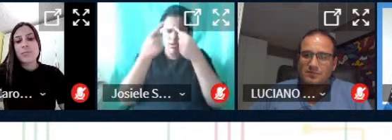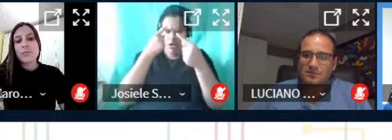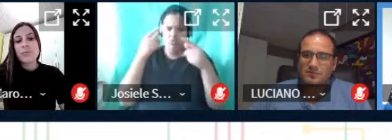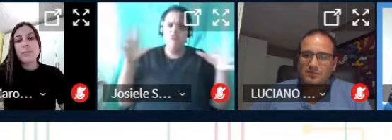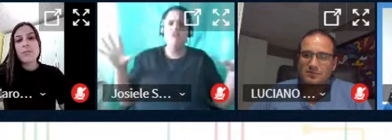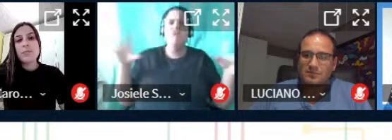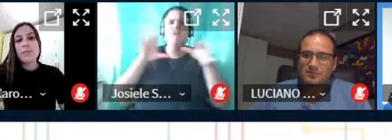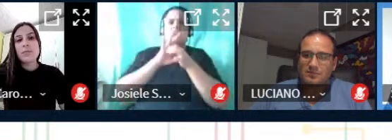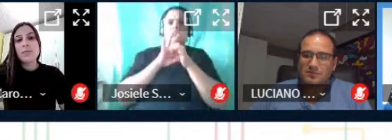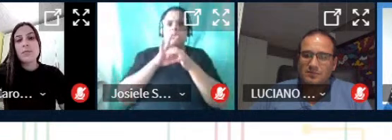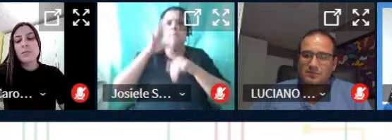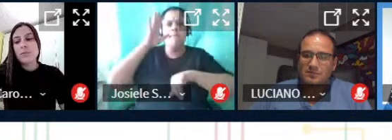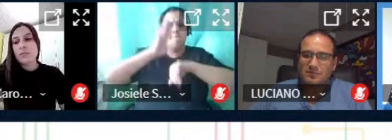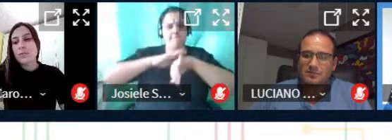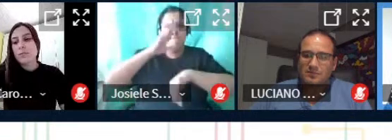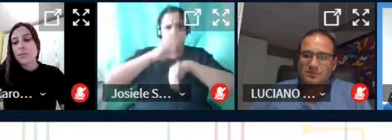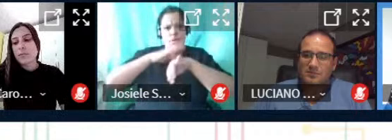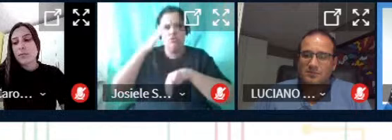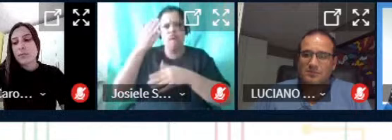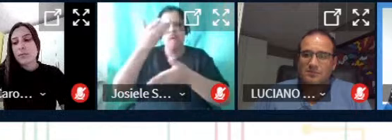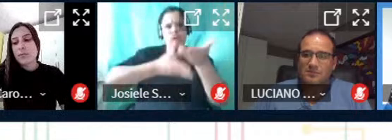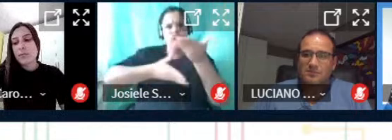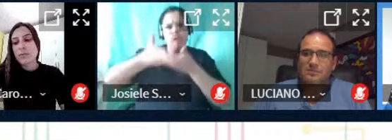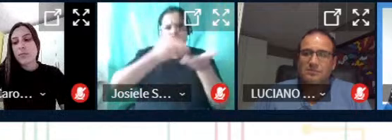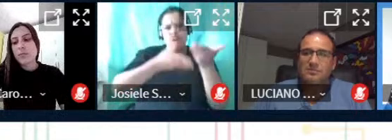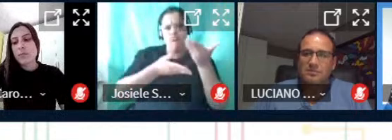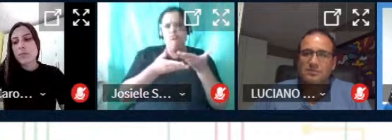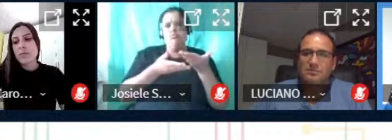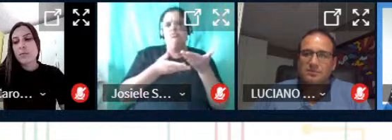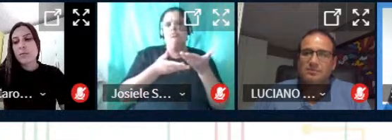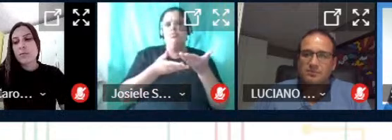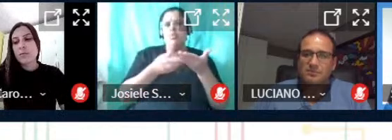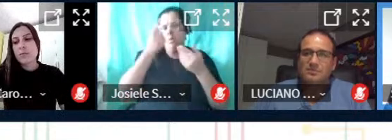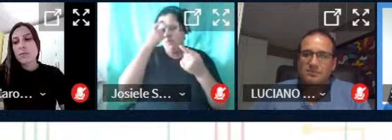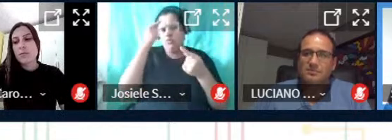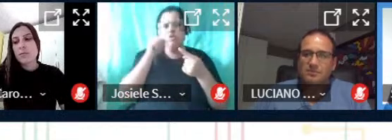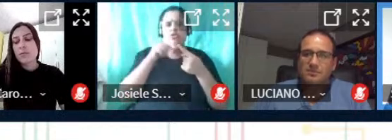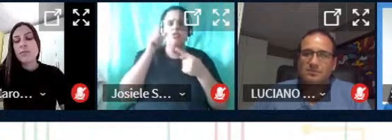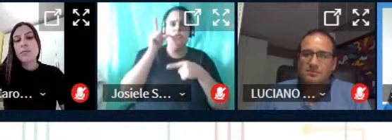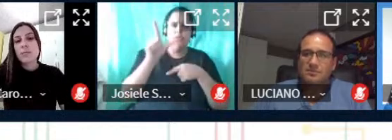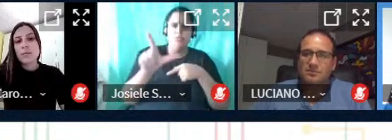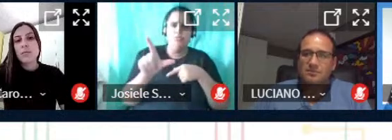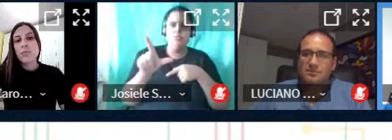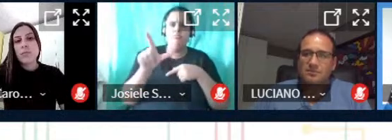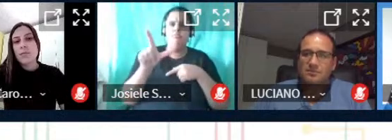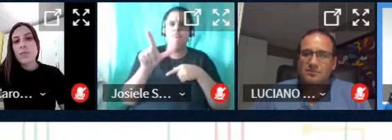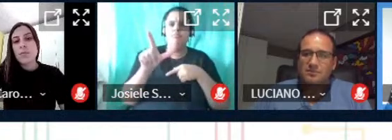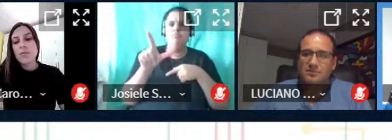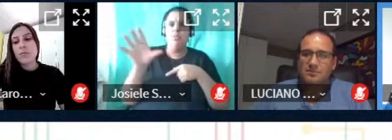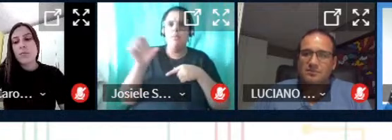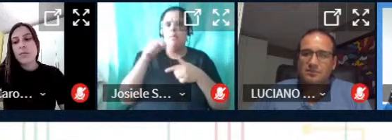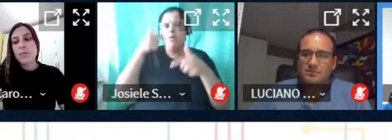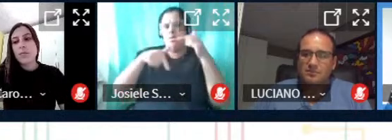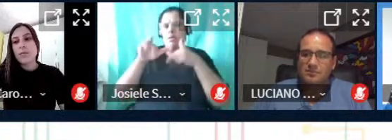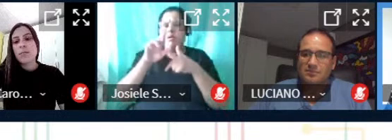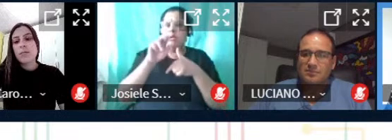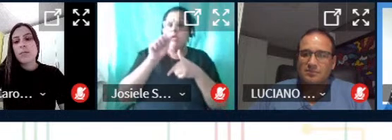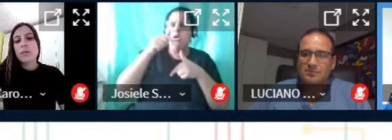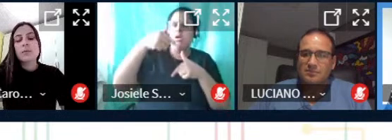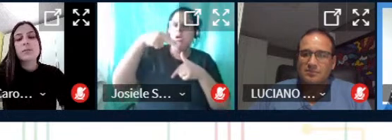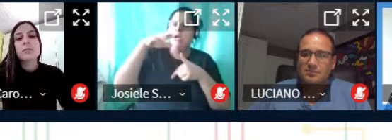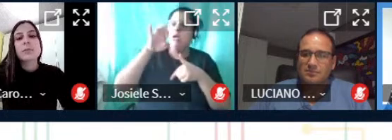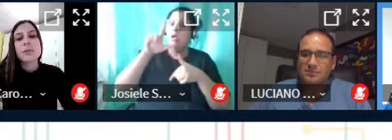e estão cada vez mais convergindo para o mesmo objetivo a gente pegar o trabalho da Raquel mesmo que já